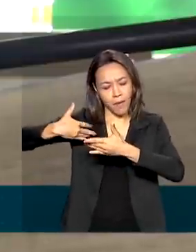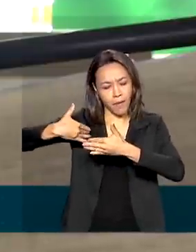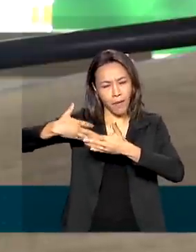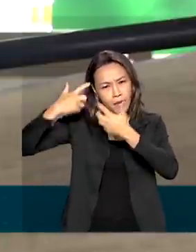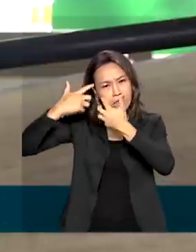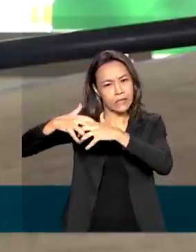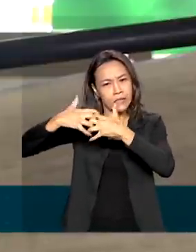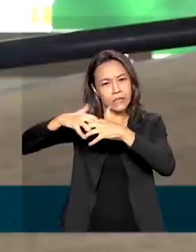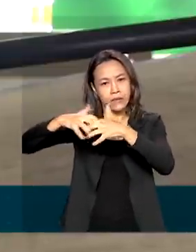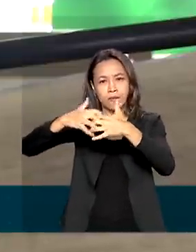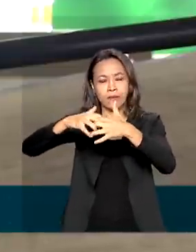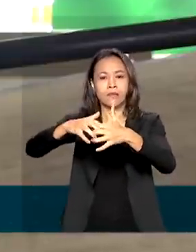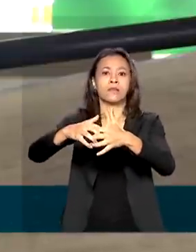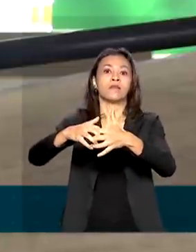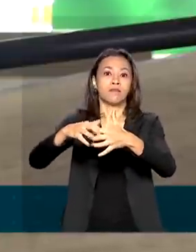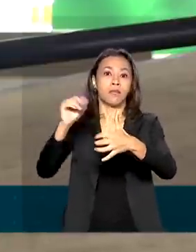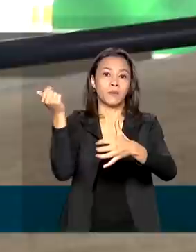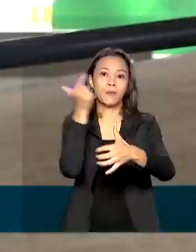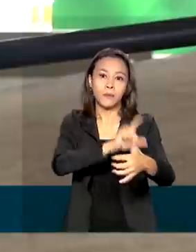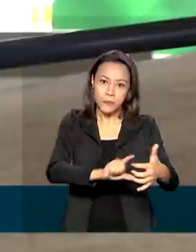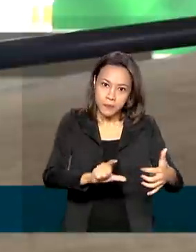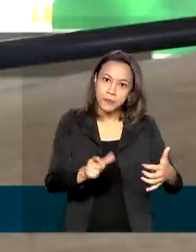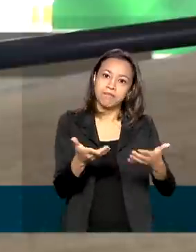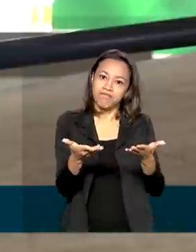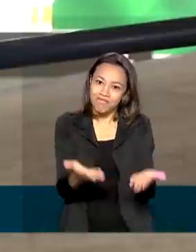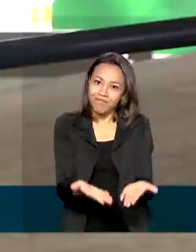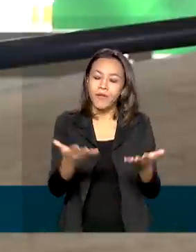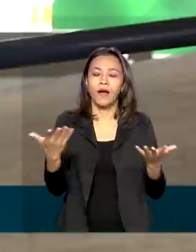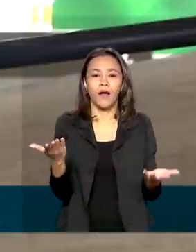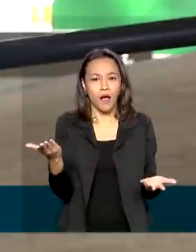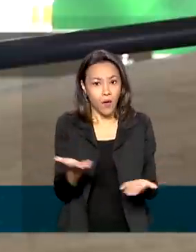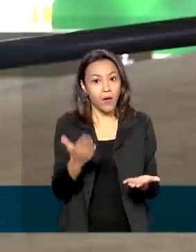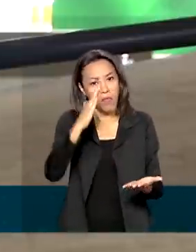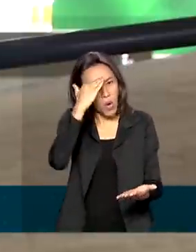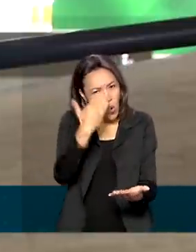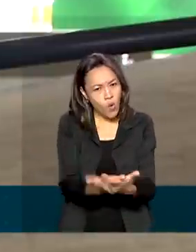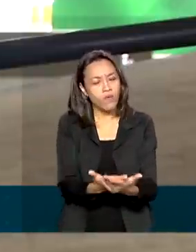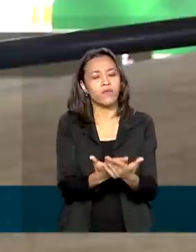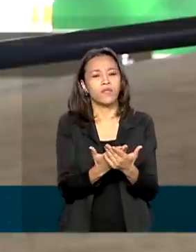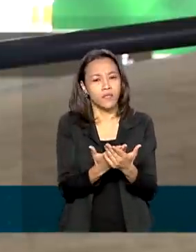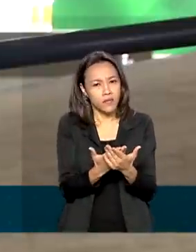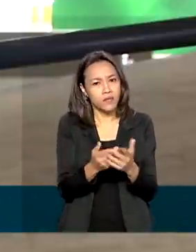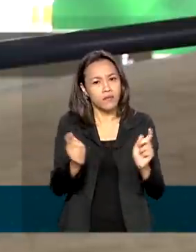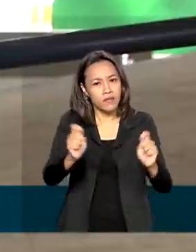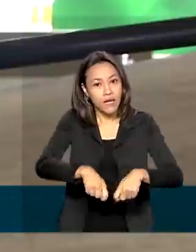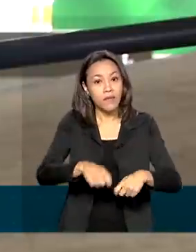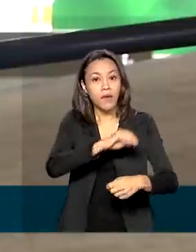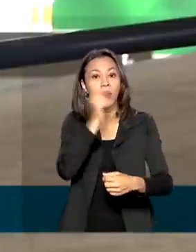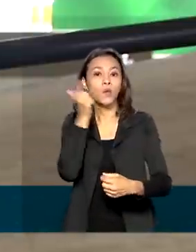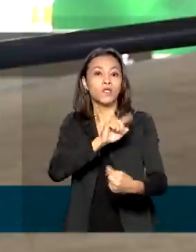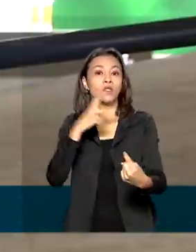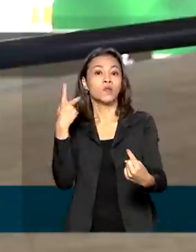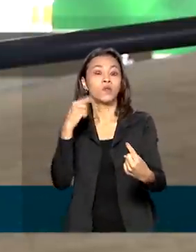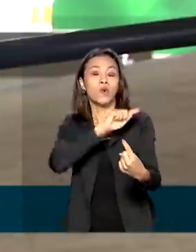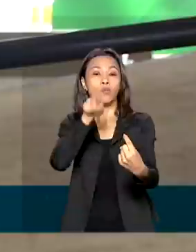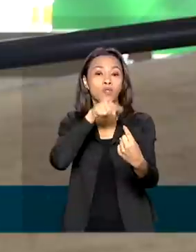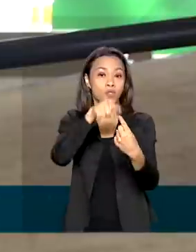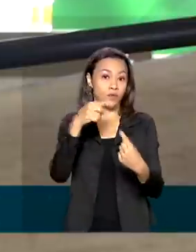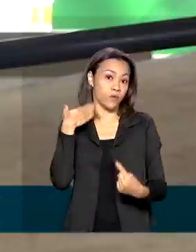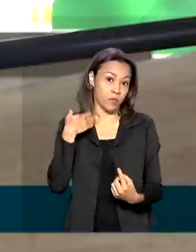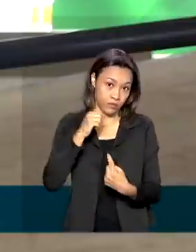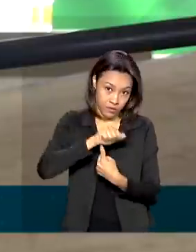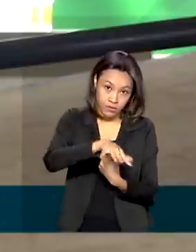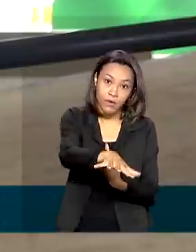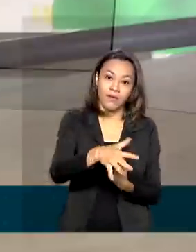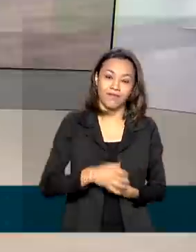e que vai proporcionar uma maior confiança e que será capaz de cumprir seus objetivos. Eu volto com você,